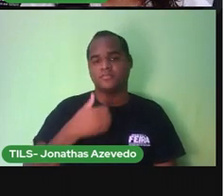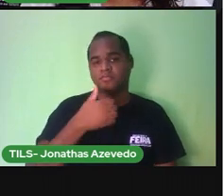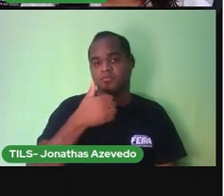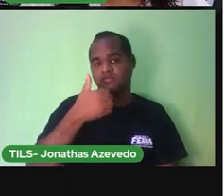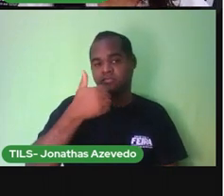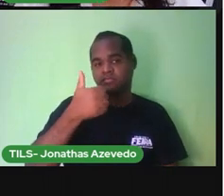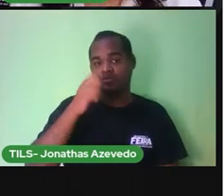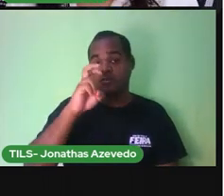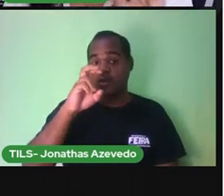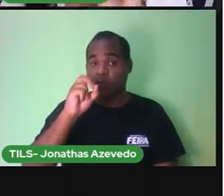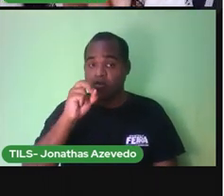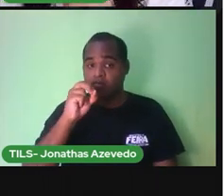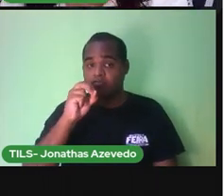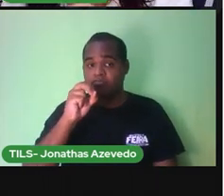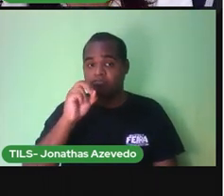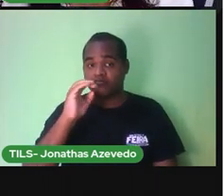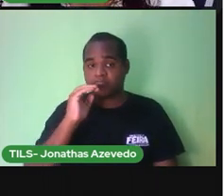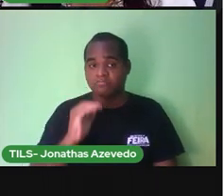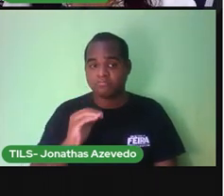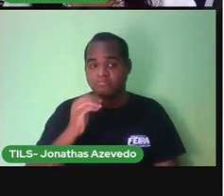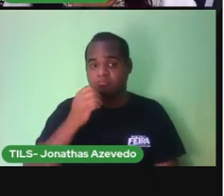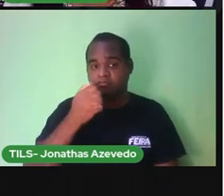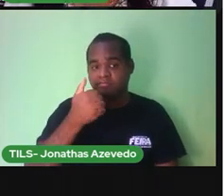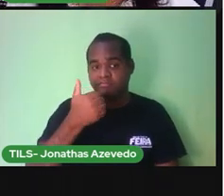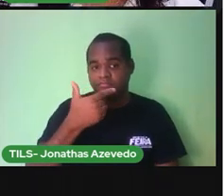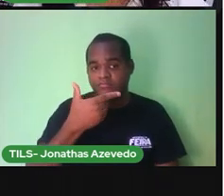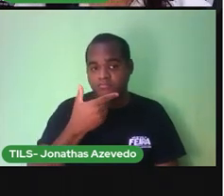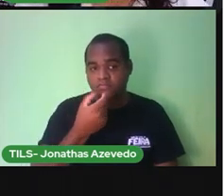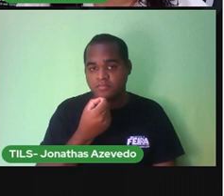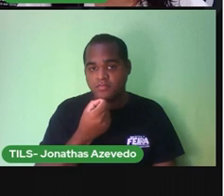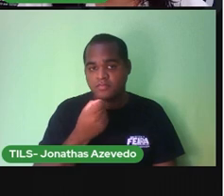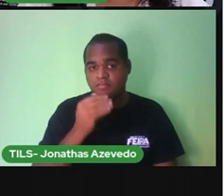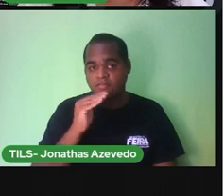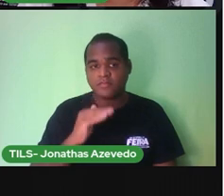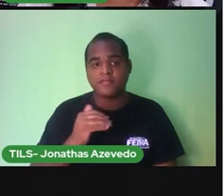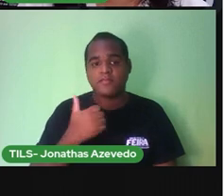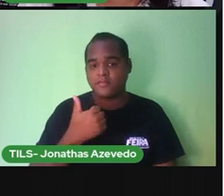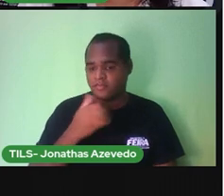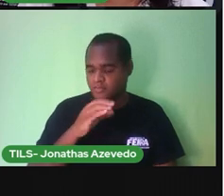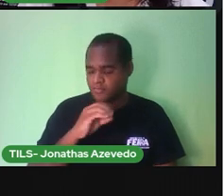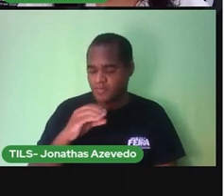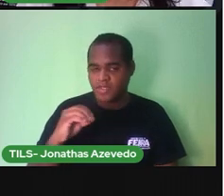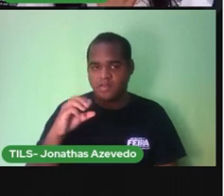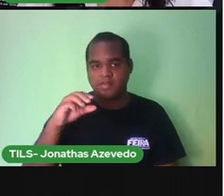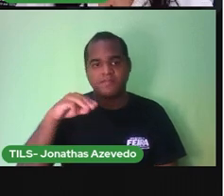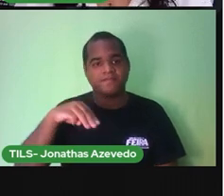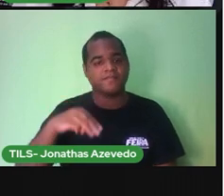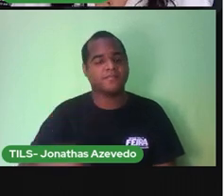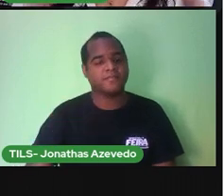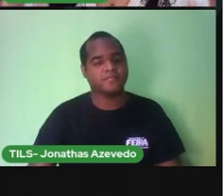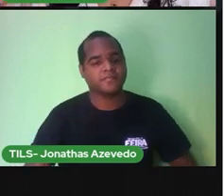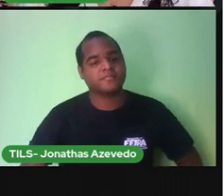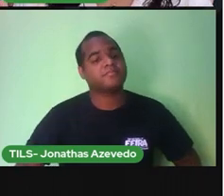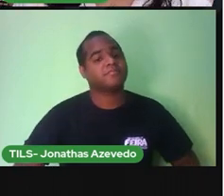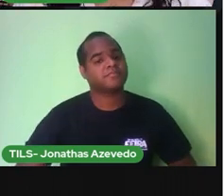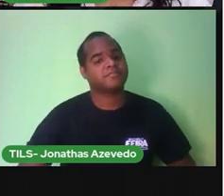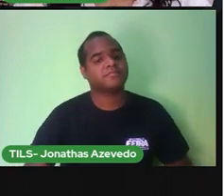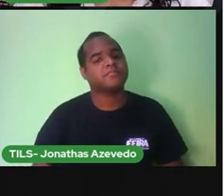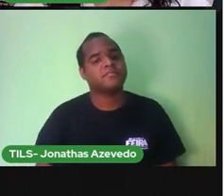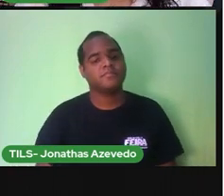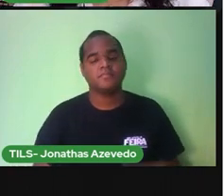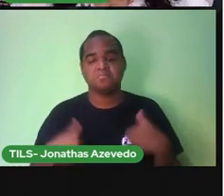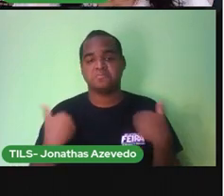centímetros 120 centímetros E 100 centímetros E se nós